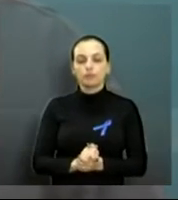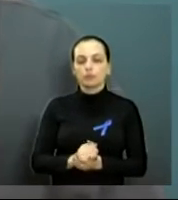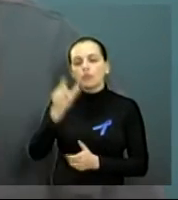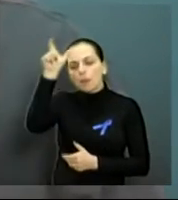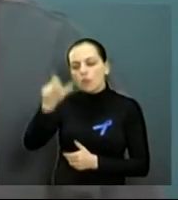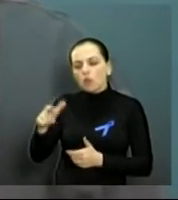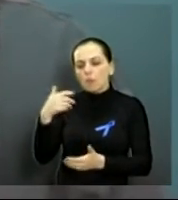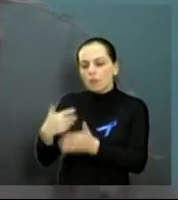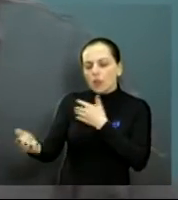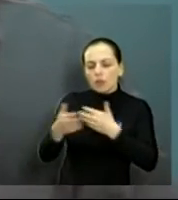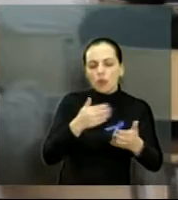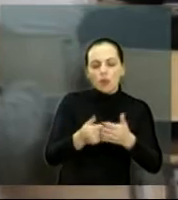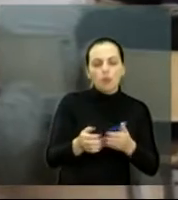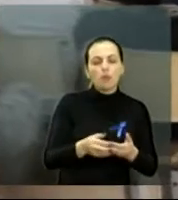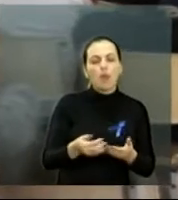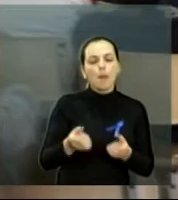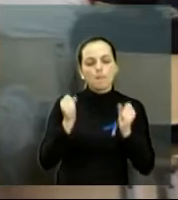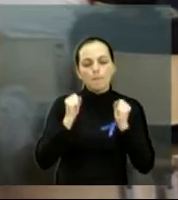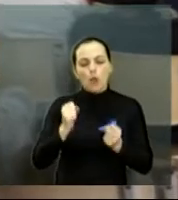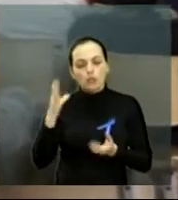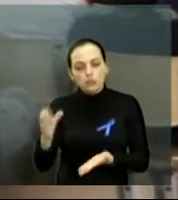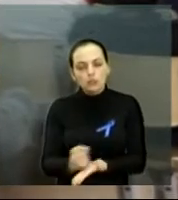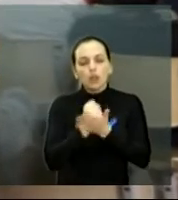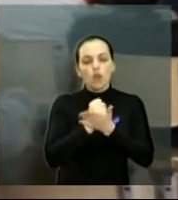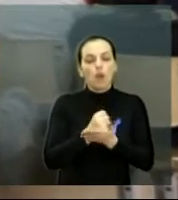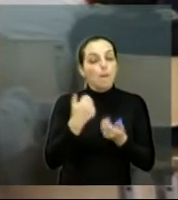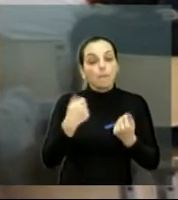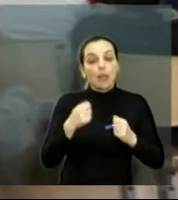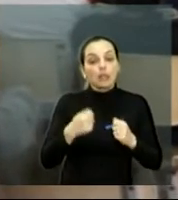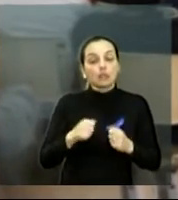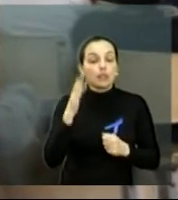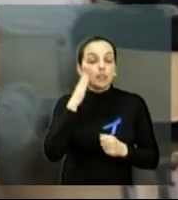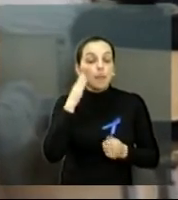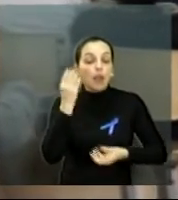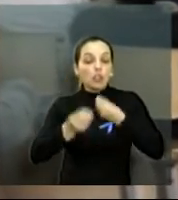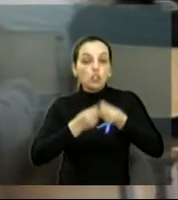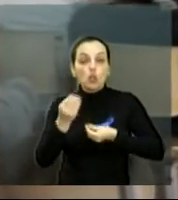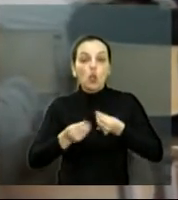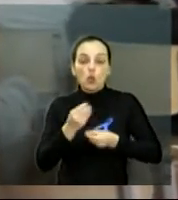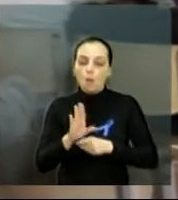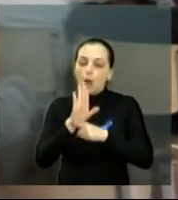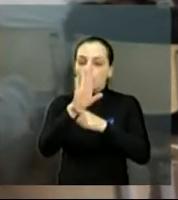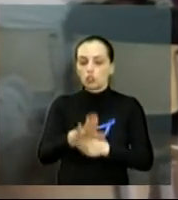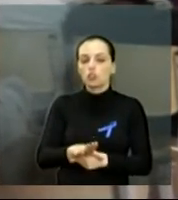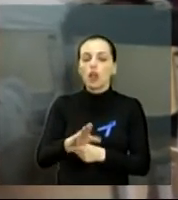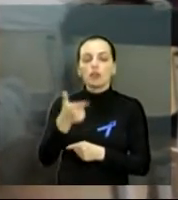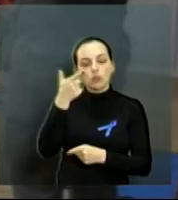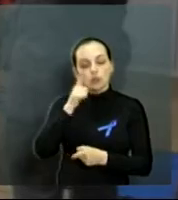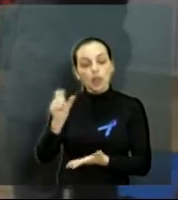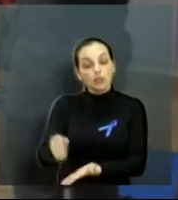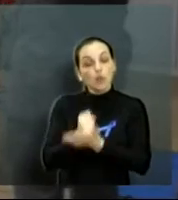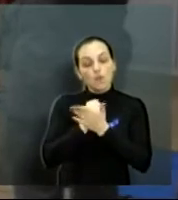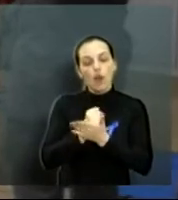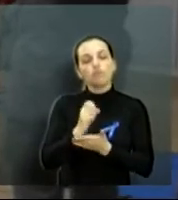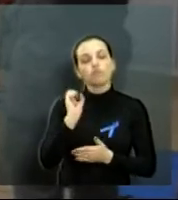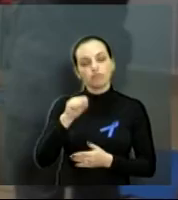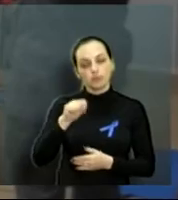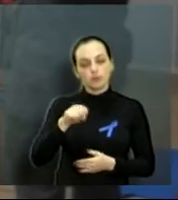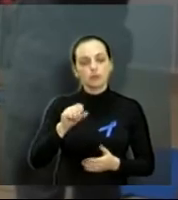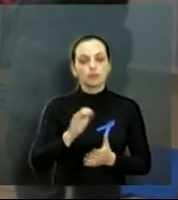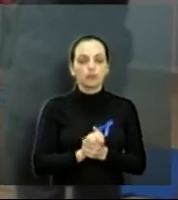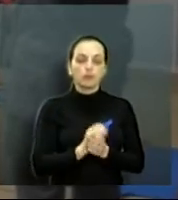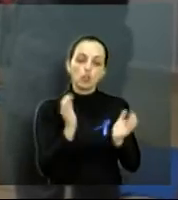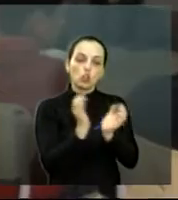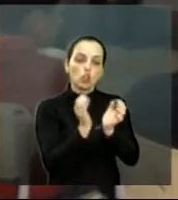ela uma criança, sabendo o mínimo procedimento correto, ela consegue salvar com tranquilidade a vida de alguém, sim. O Corpo de